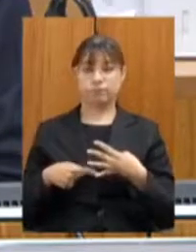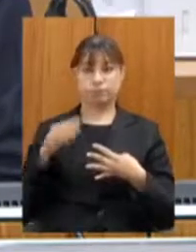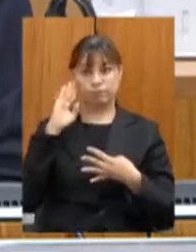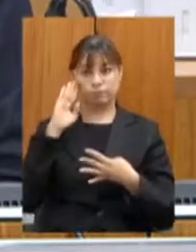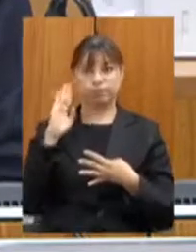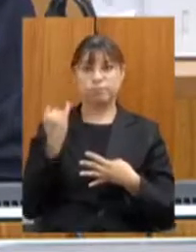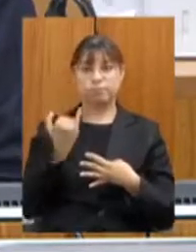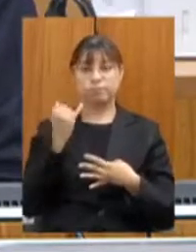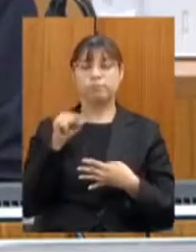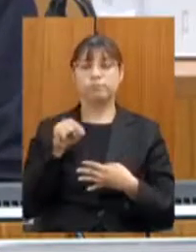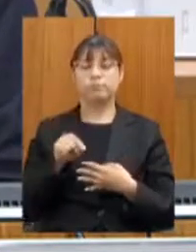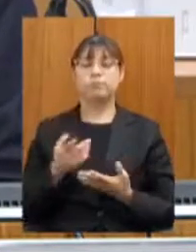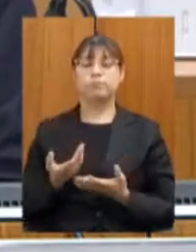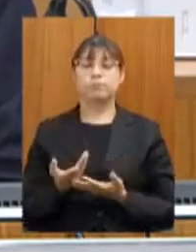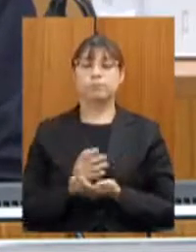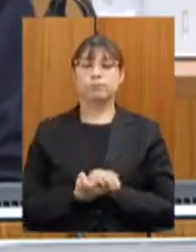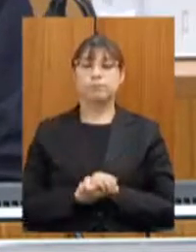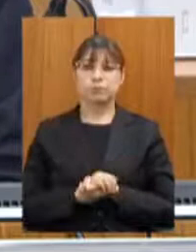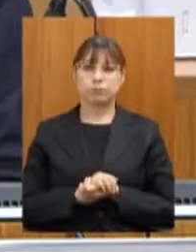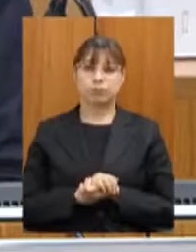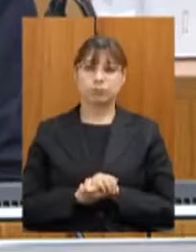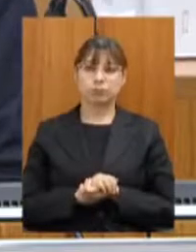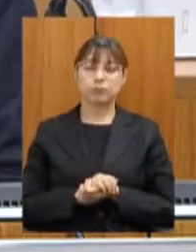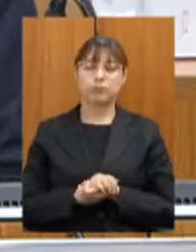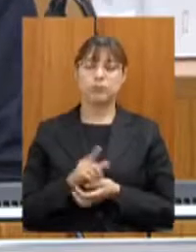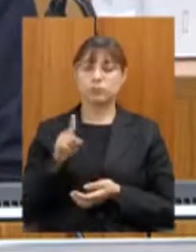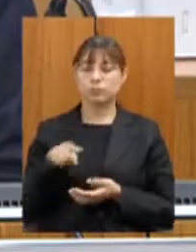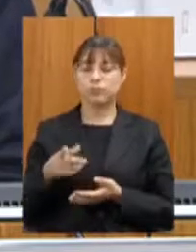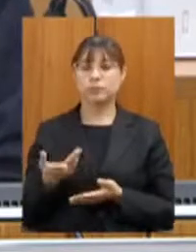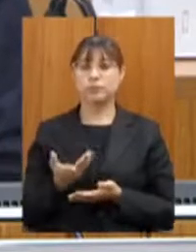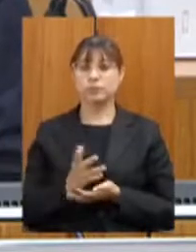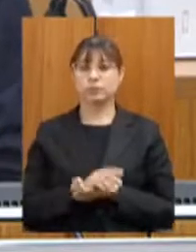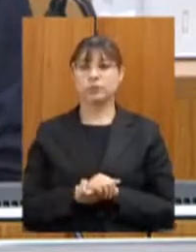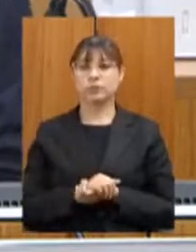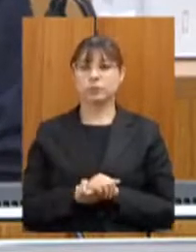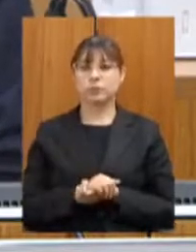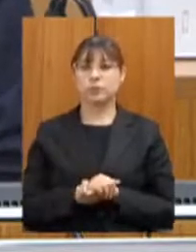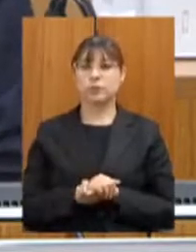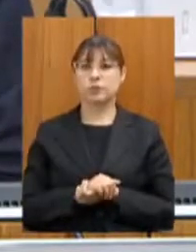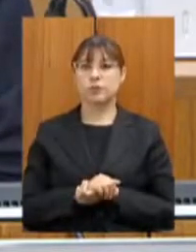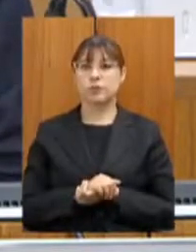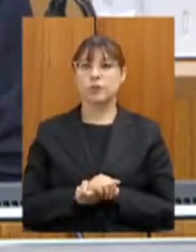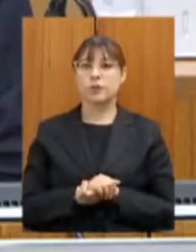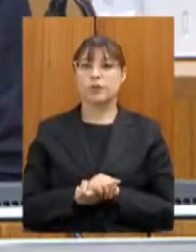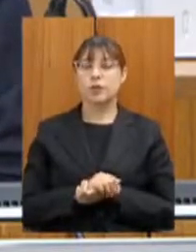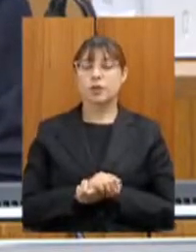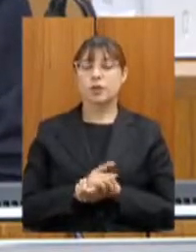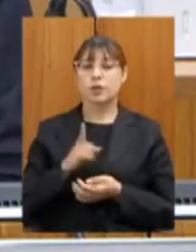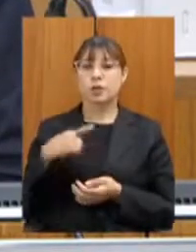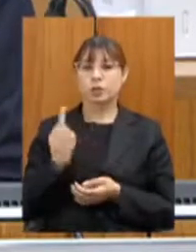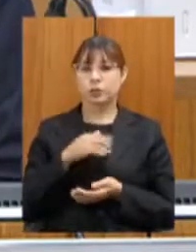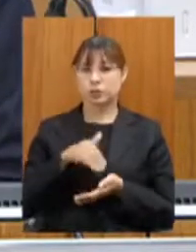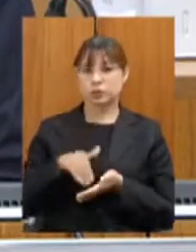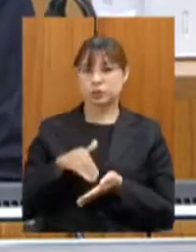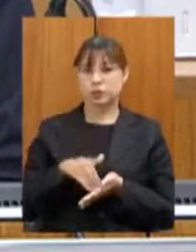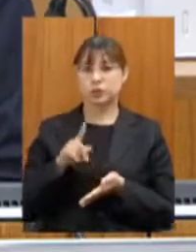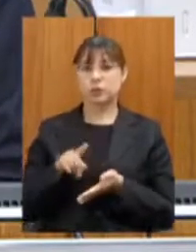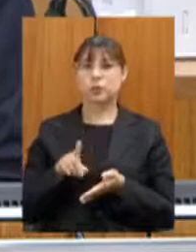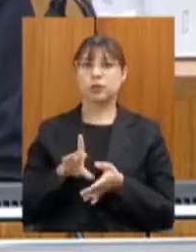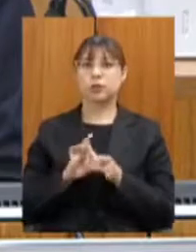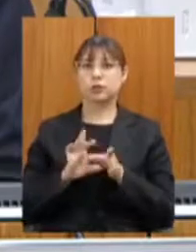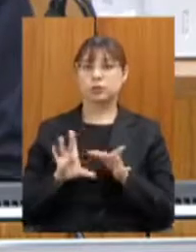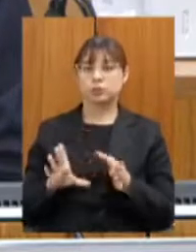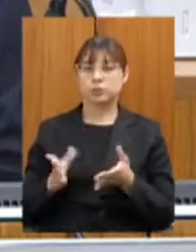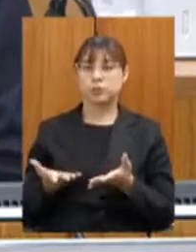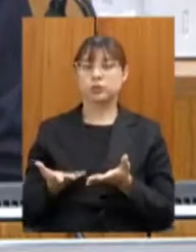englobam todo o mandato da nossa Secretaria. São eles as concessões, de maneira geral,